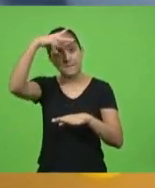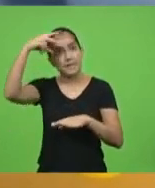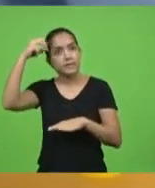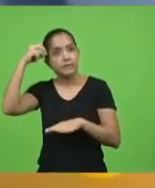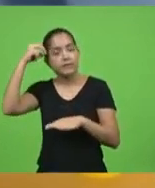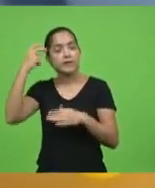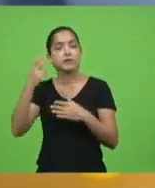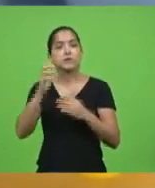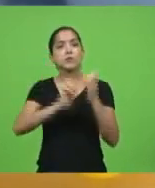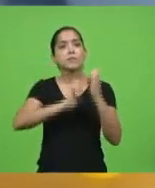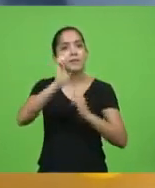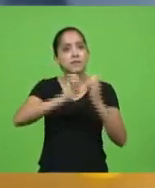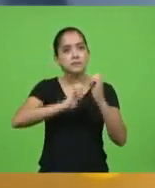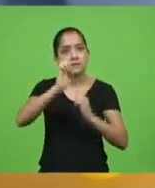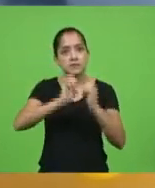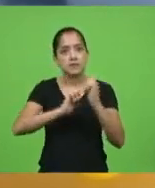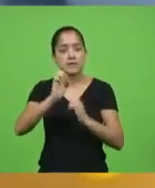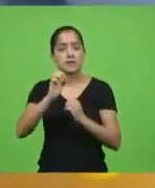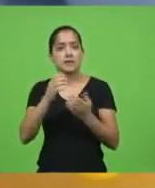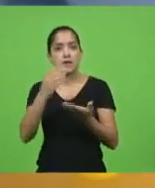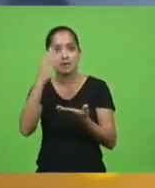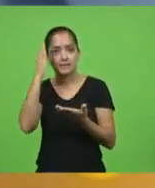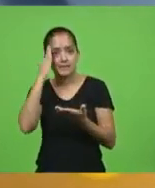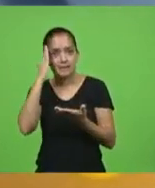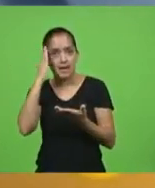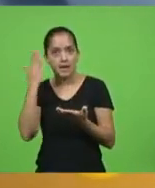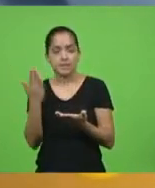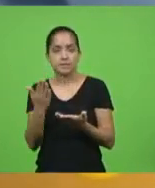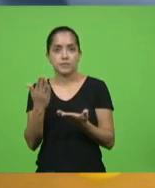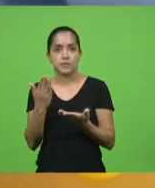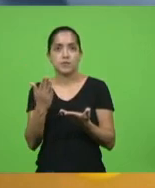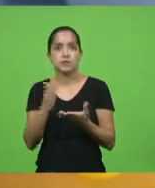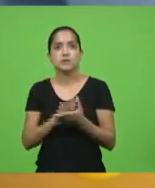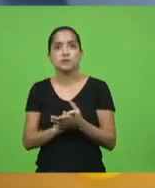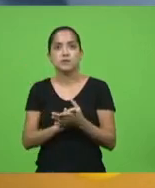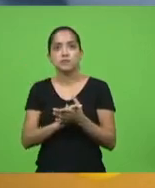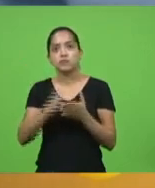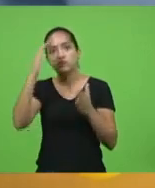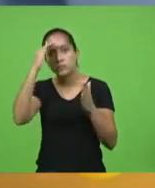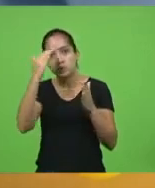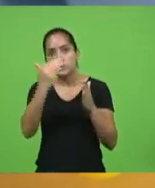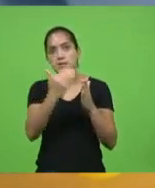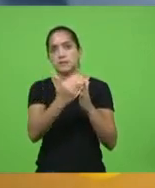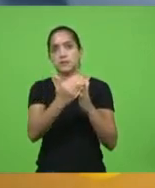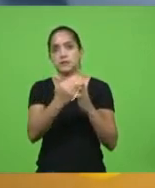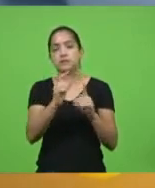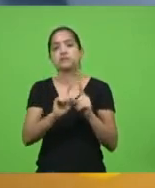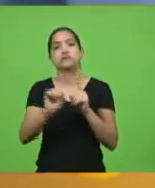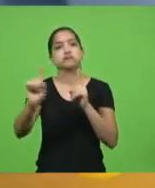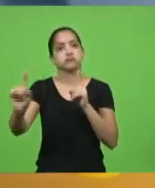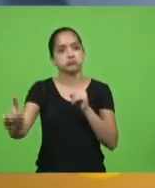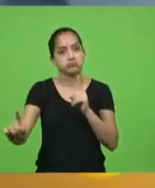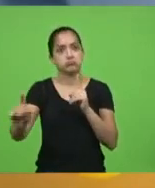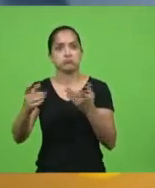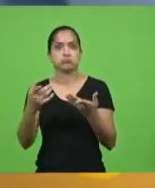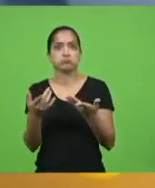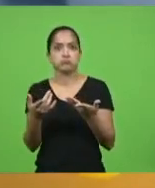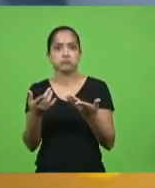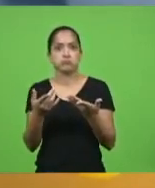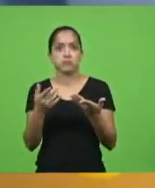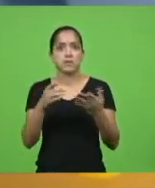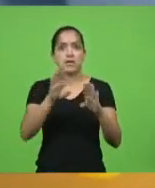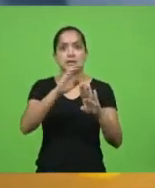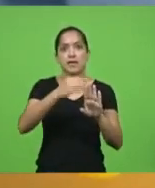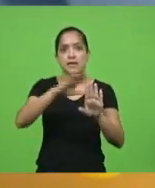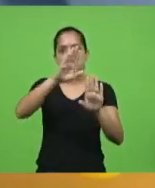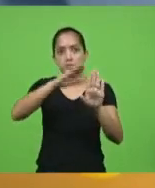empresariado de Cacoal, e as pessoas também entendem, que estão mantendo, de fato, o distanciamento, estão colocando nas portas das lojas